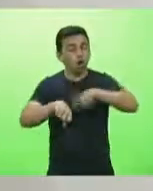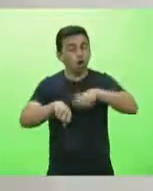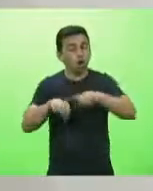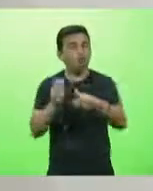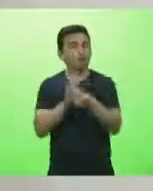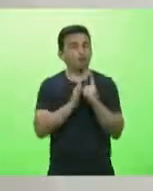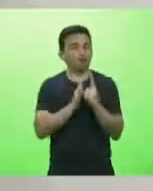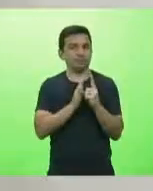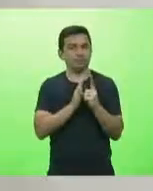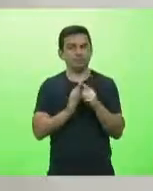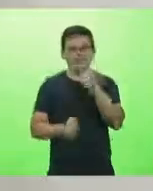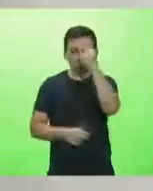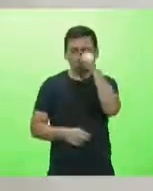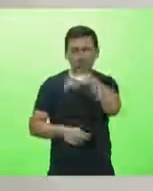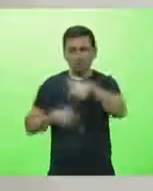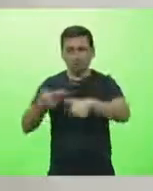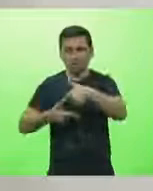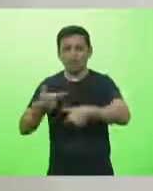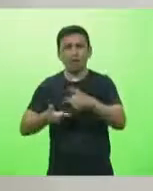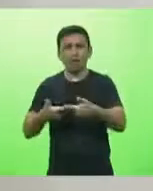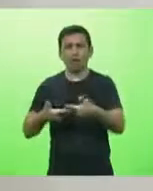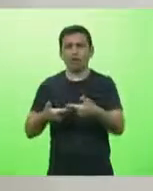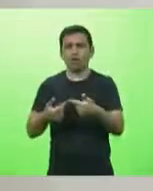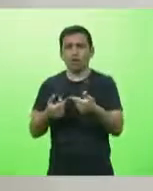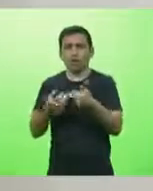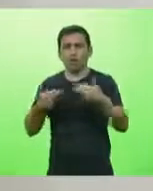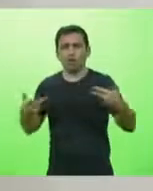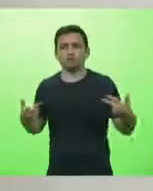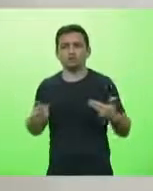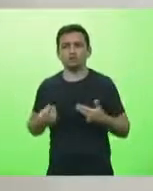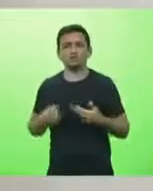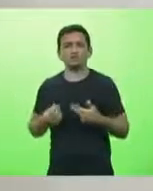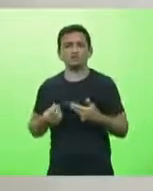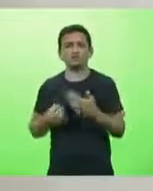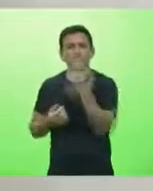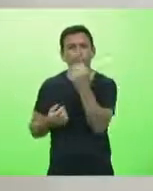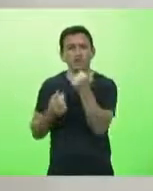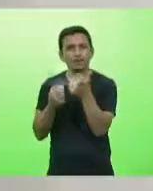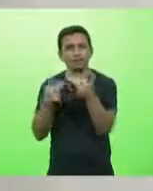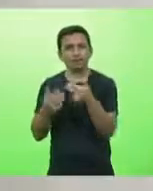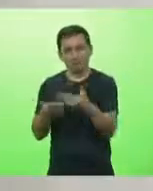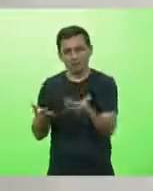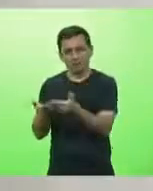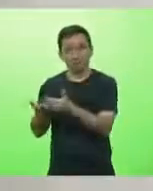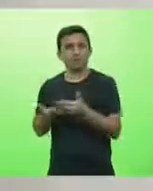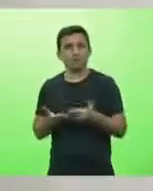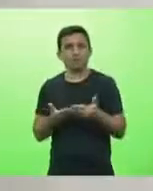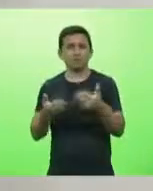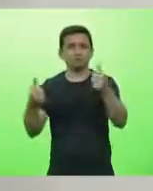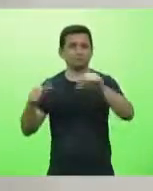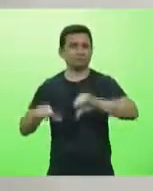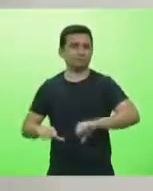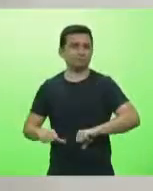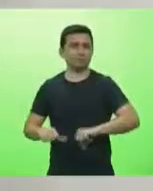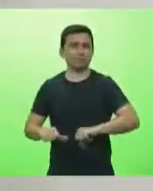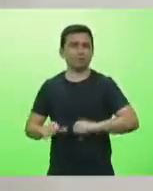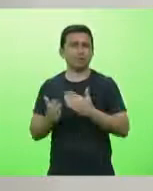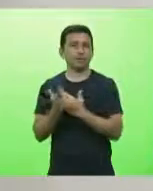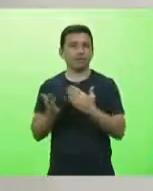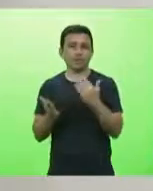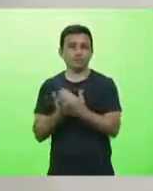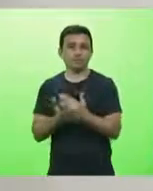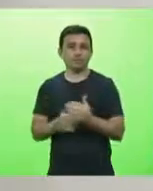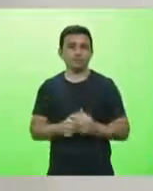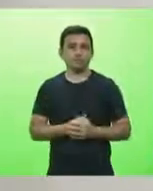que aquele comerciante que trabalha com produtos perecíveis não tenha percas maiores ainda no seu